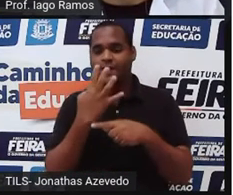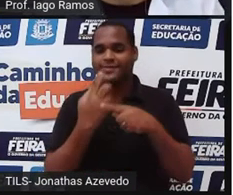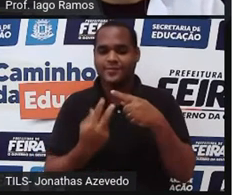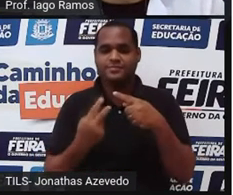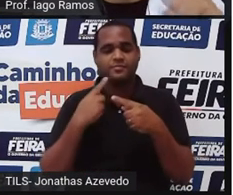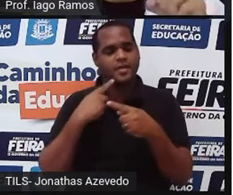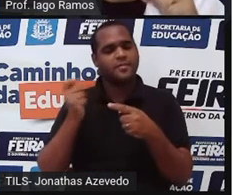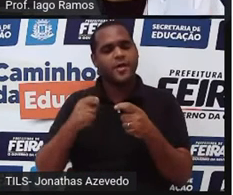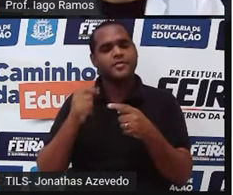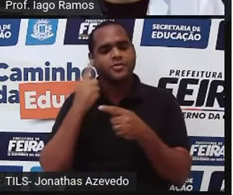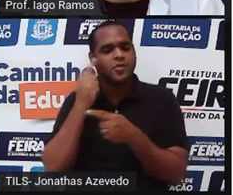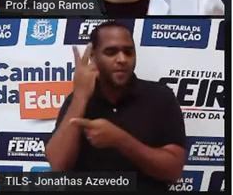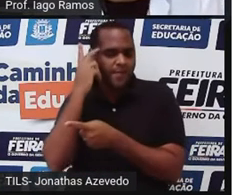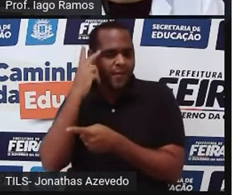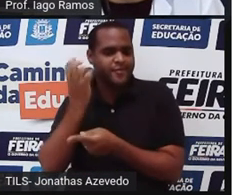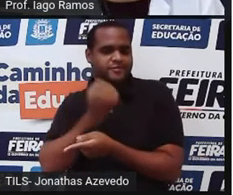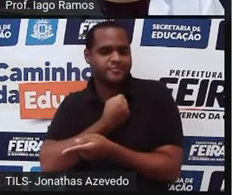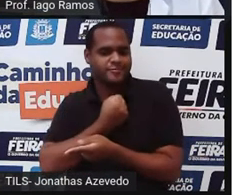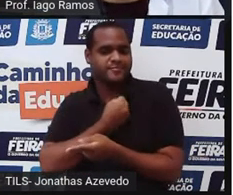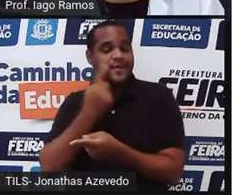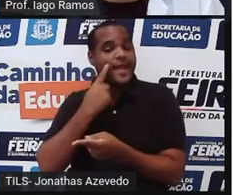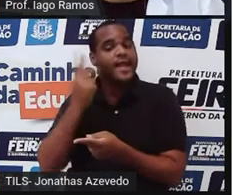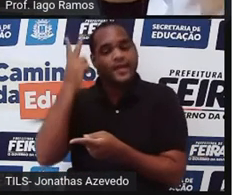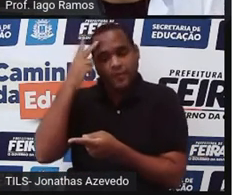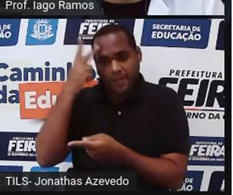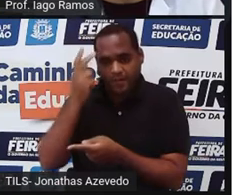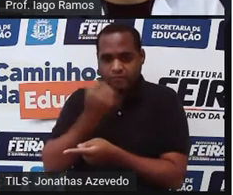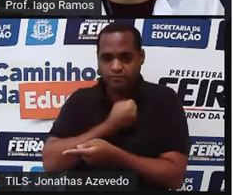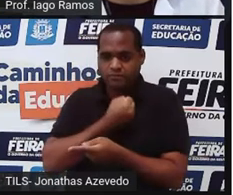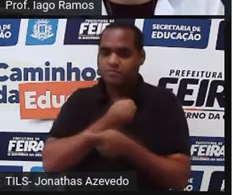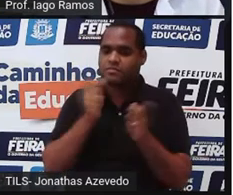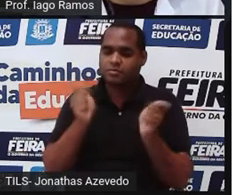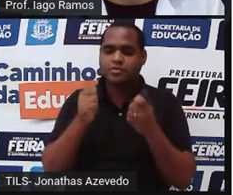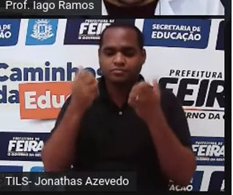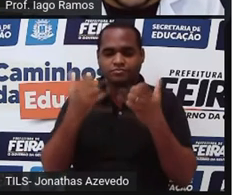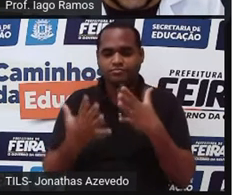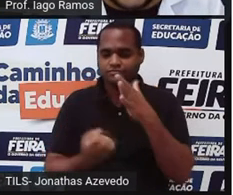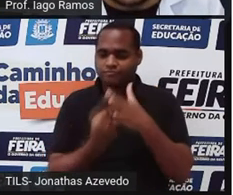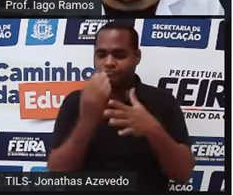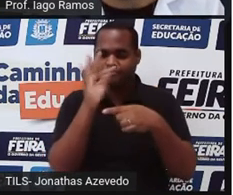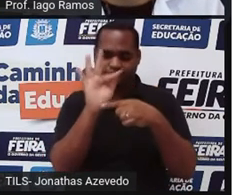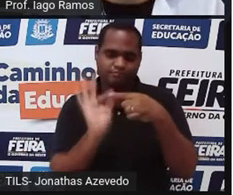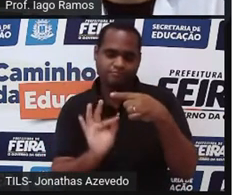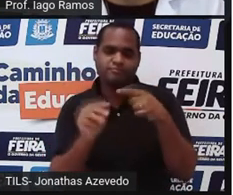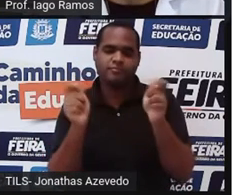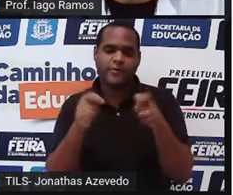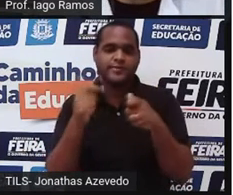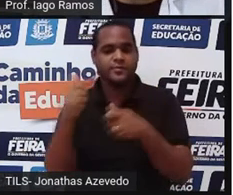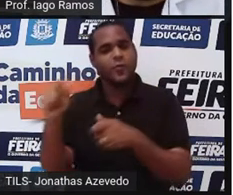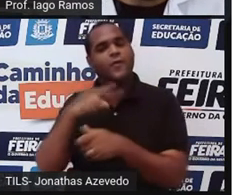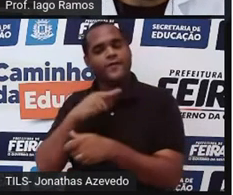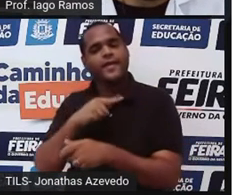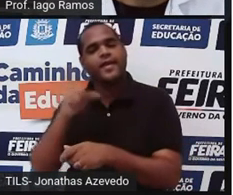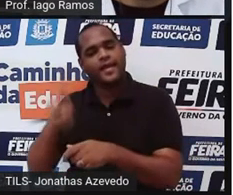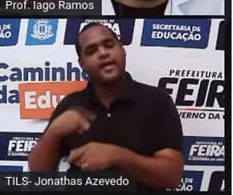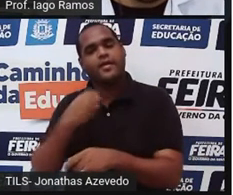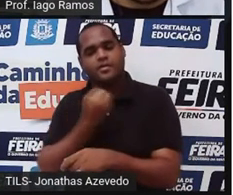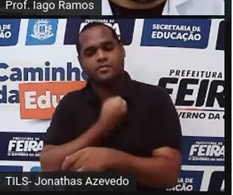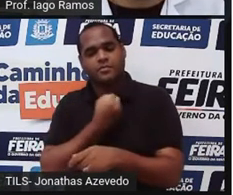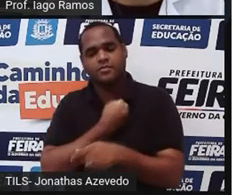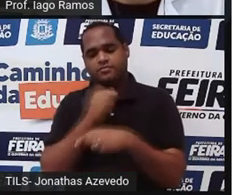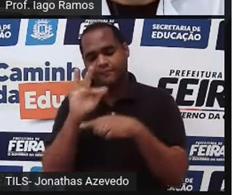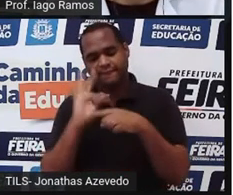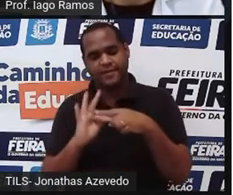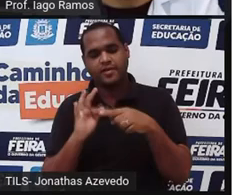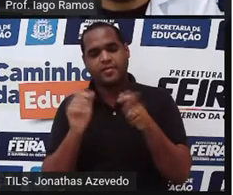natural. Então, se os números naturais podem ser gerados por frações, e números gerados por